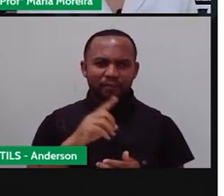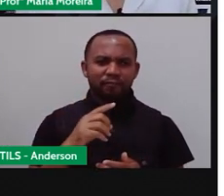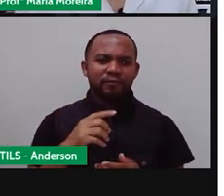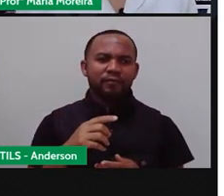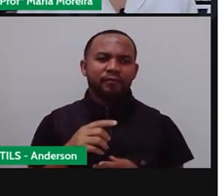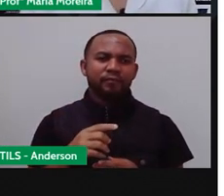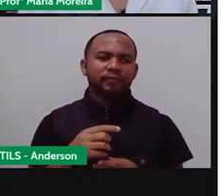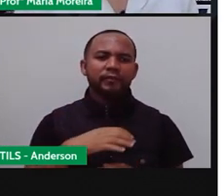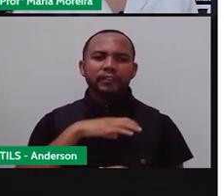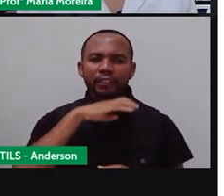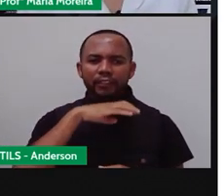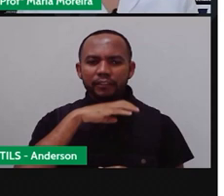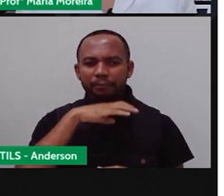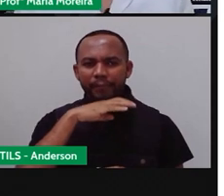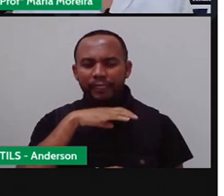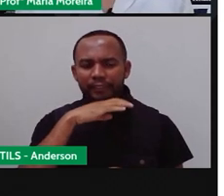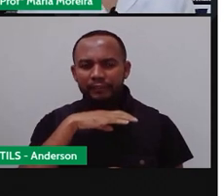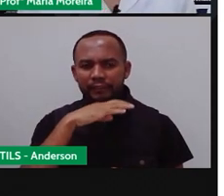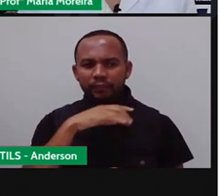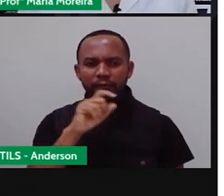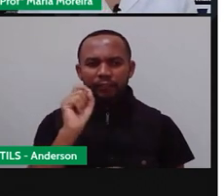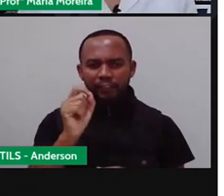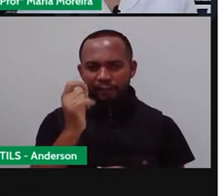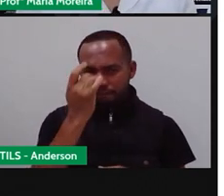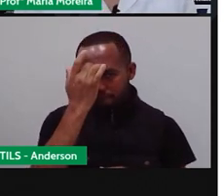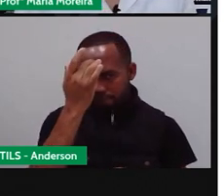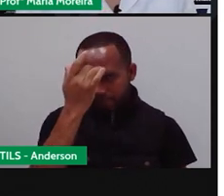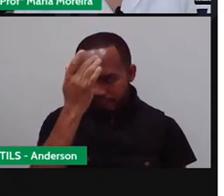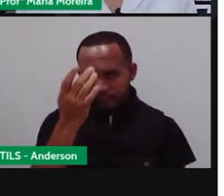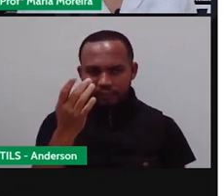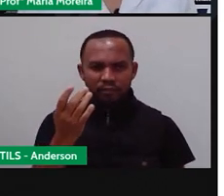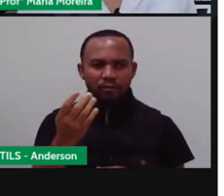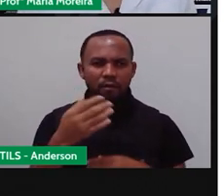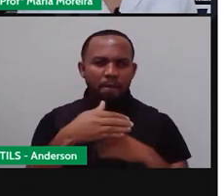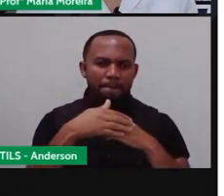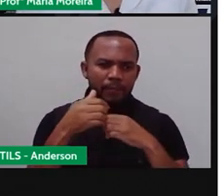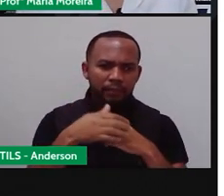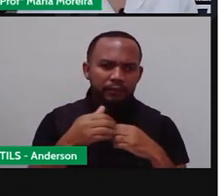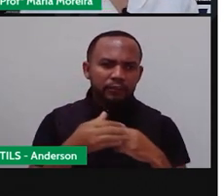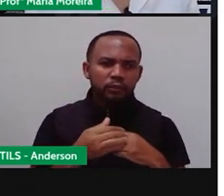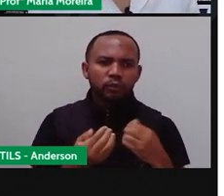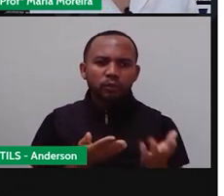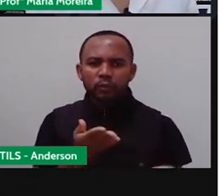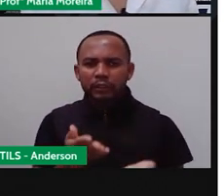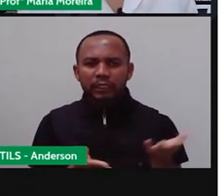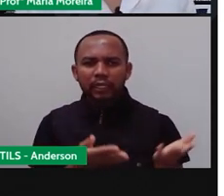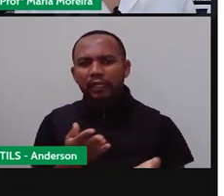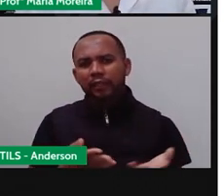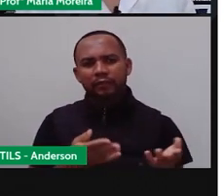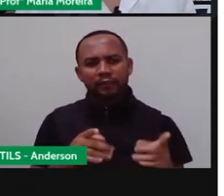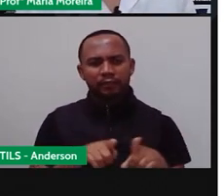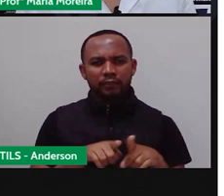eles eram o quê? Úteis para facilitar a vida dos homens, né? A vida dos humanos. Então, se domesticou